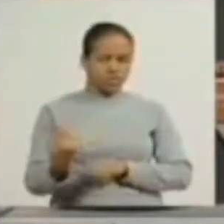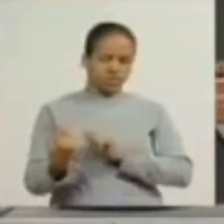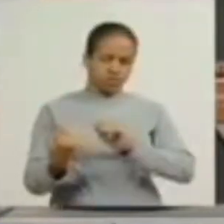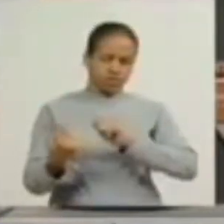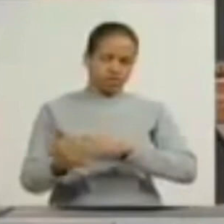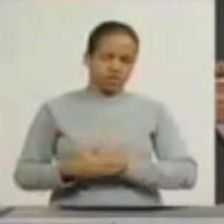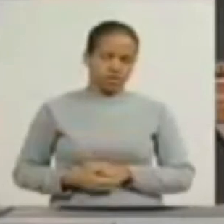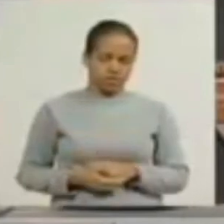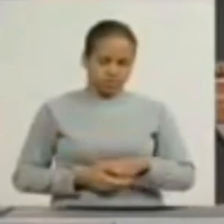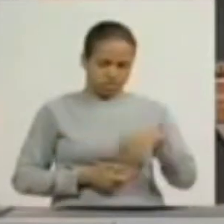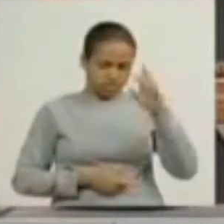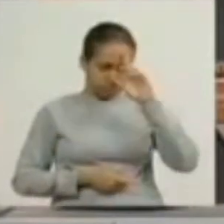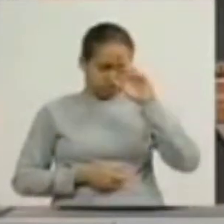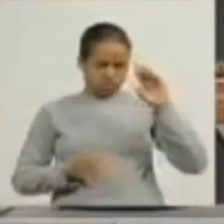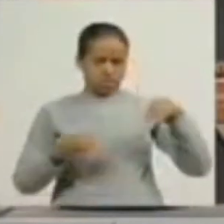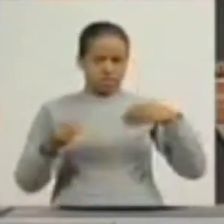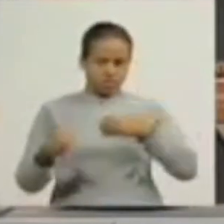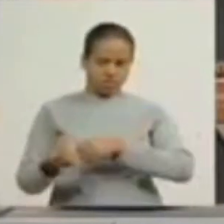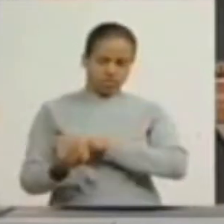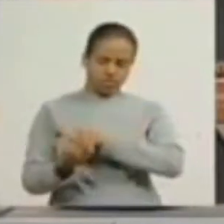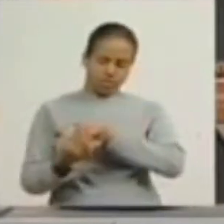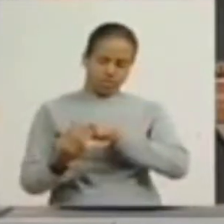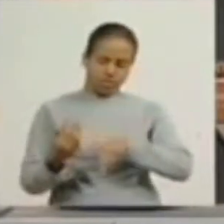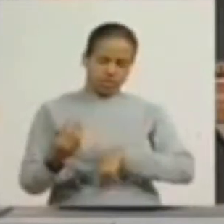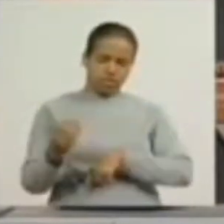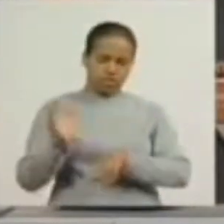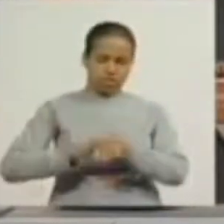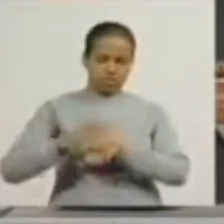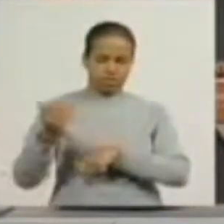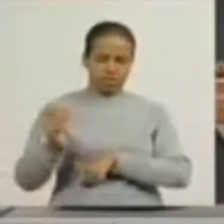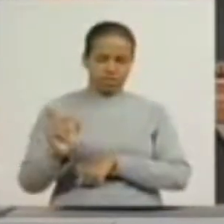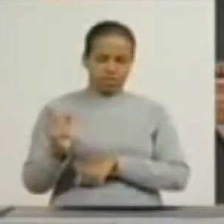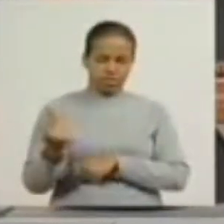dê três vezes mais para ele o que ele quer